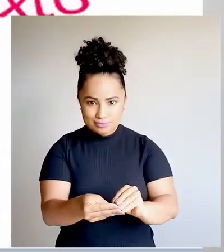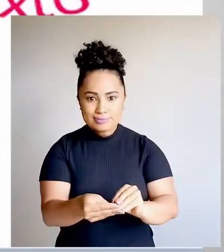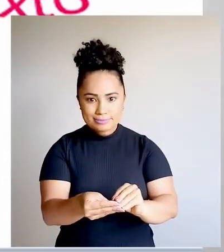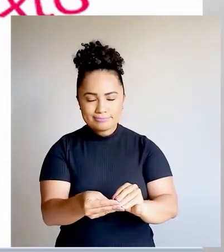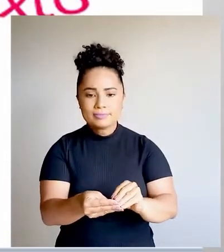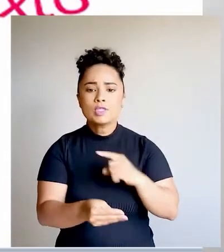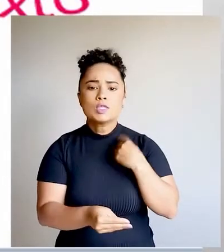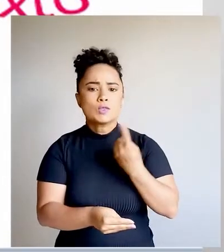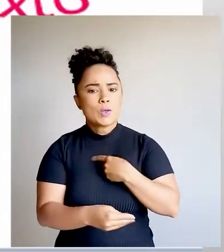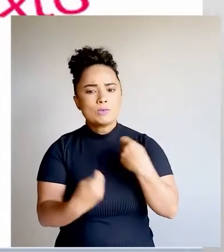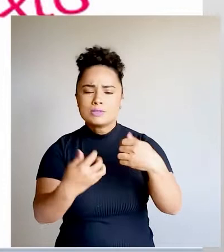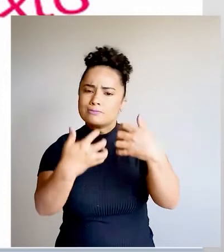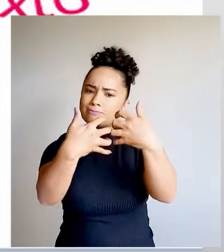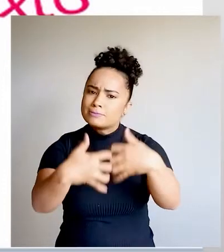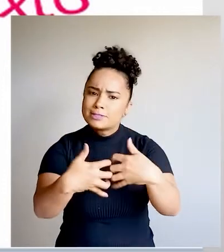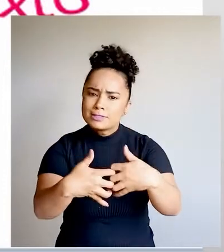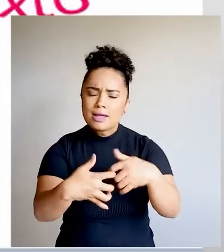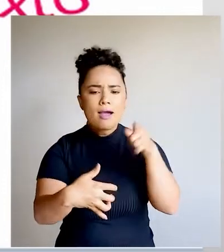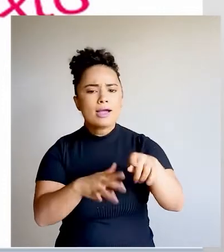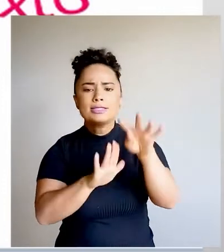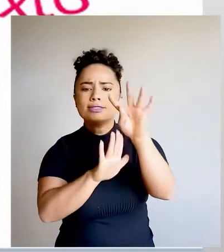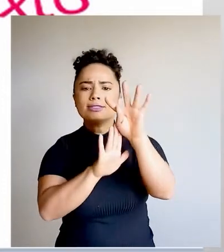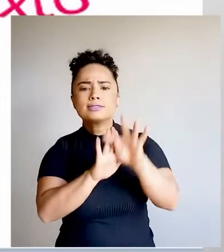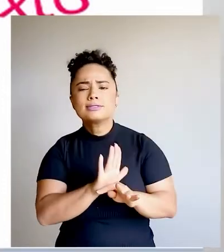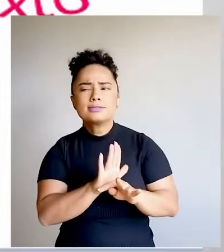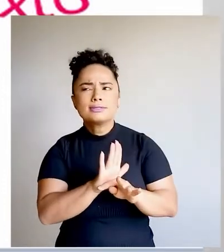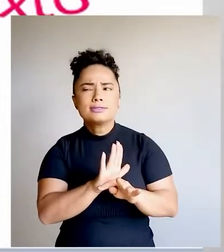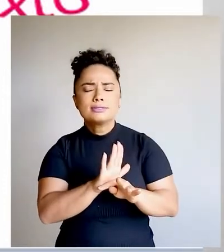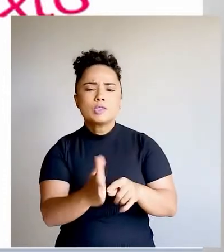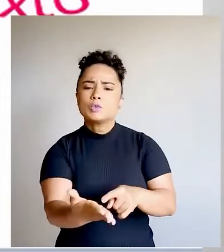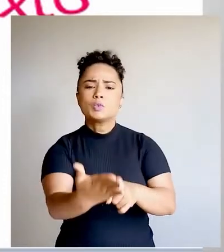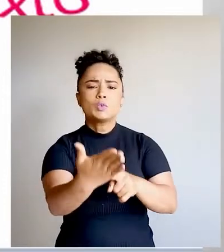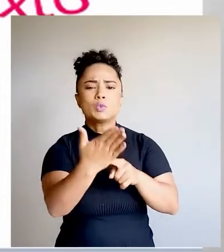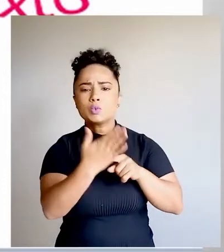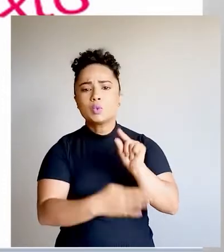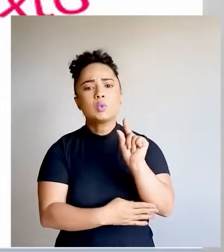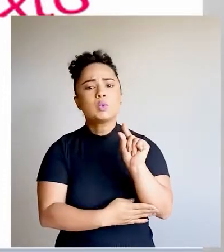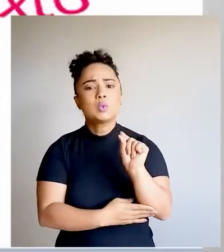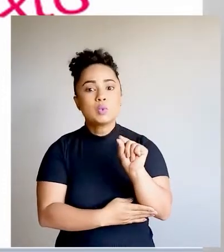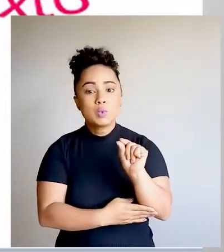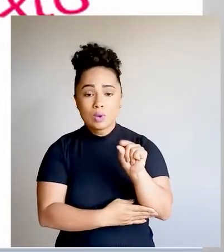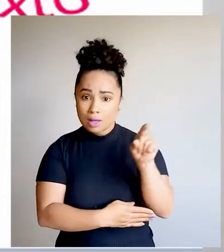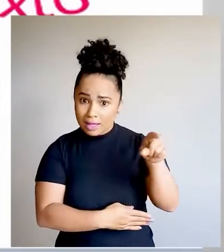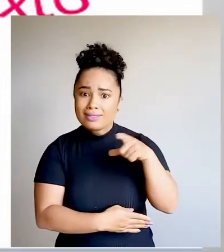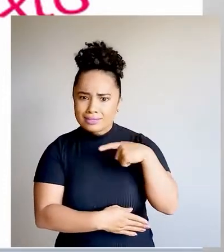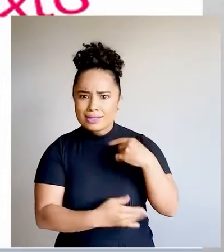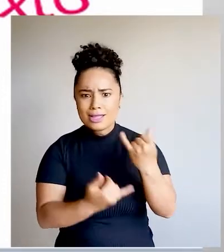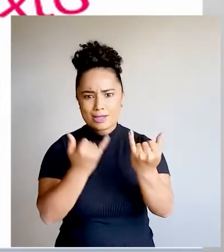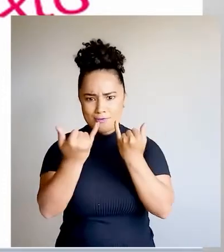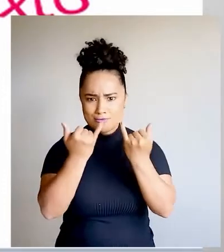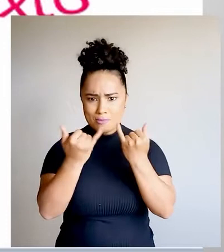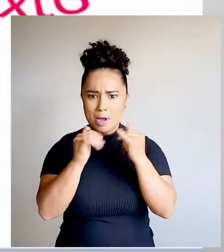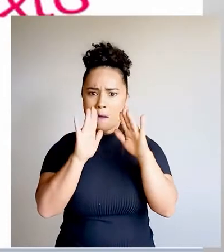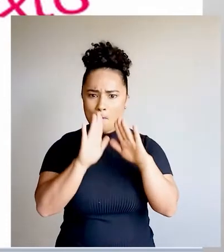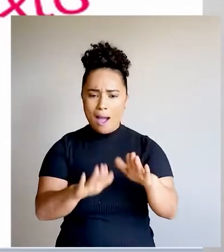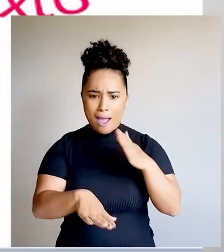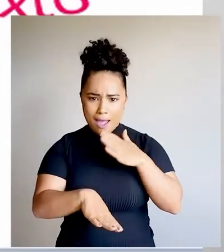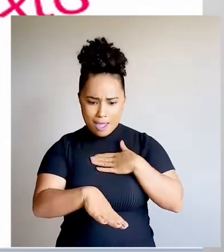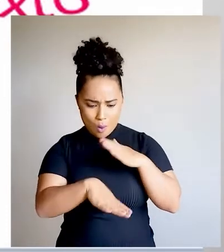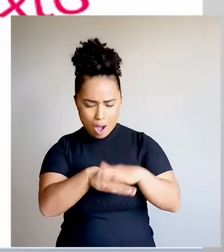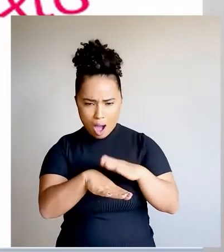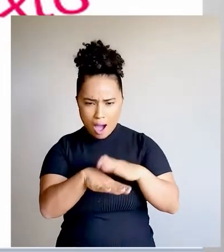perguntar o que é mesmo que esse texto quer me revelar. A informação está lá, mas para eu poder ter